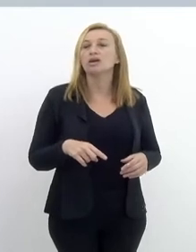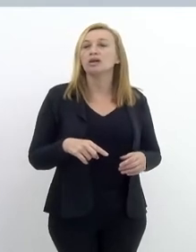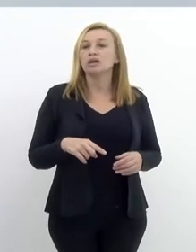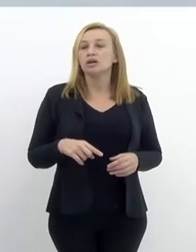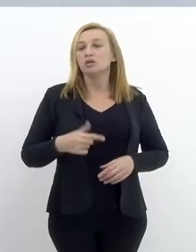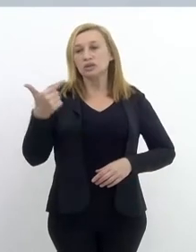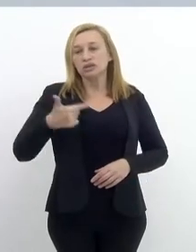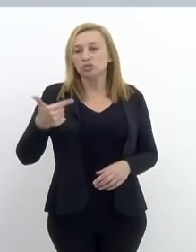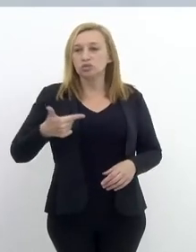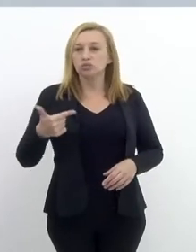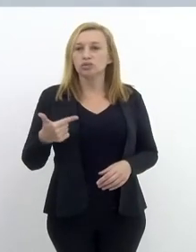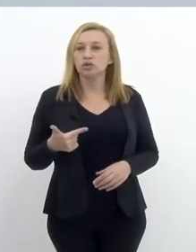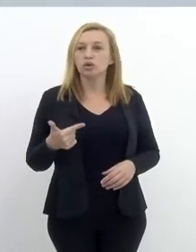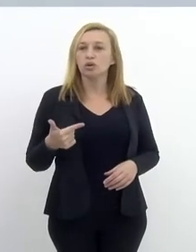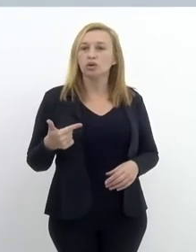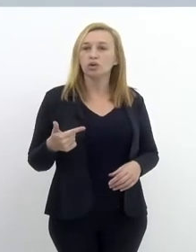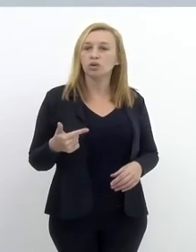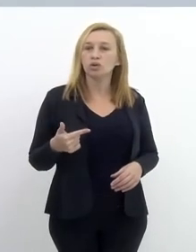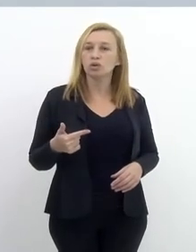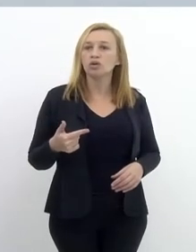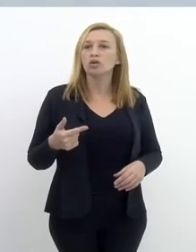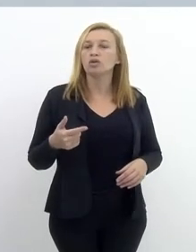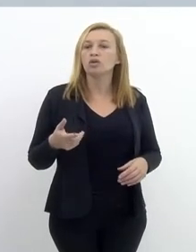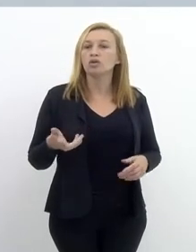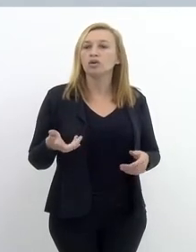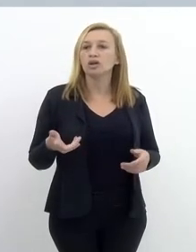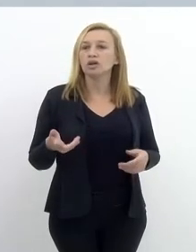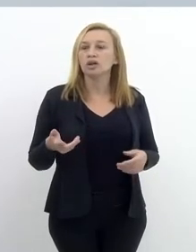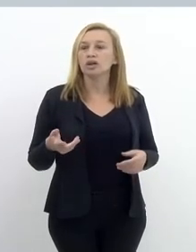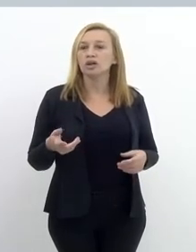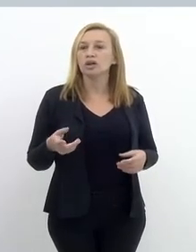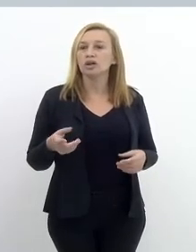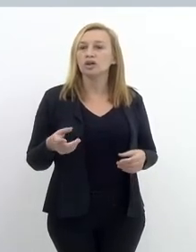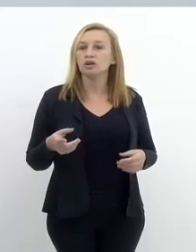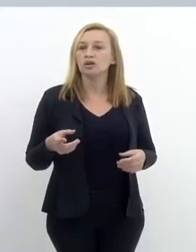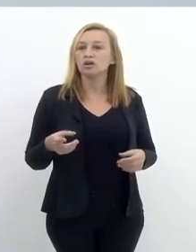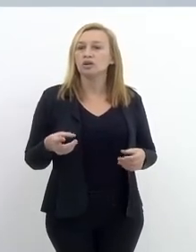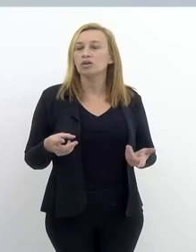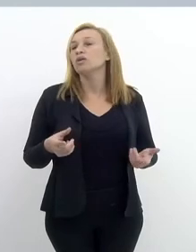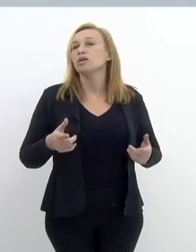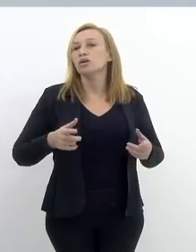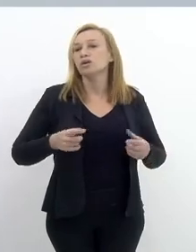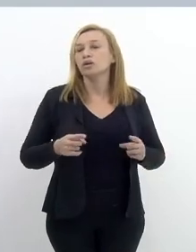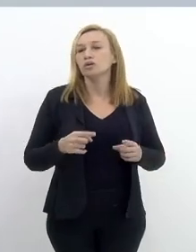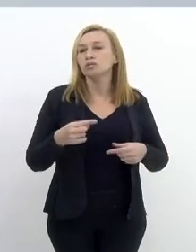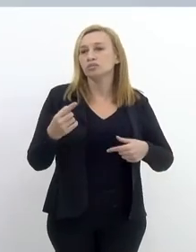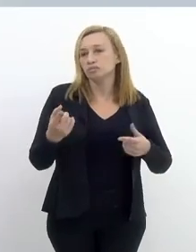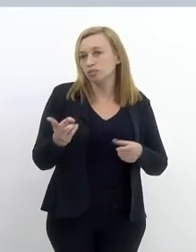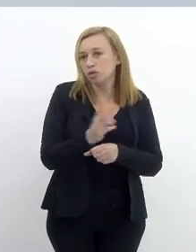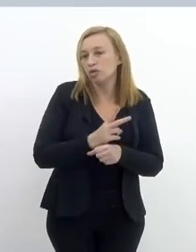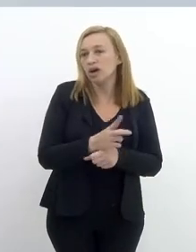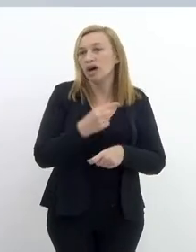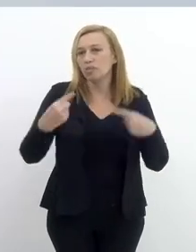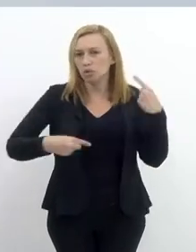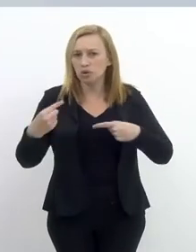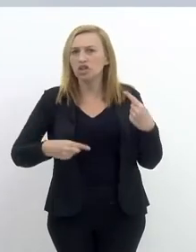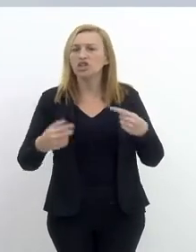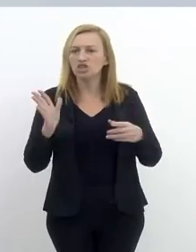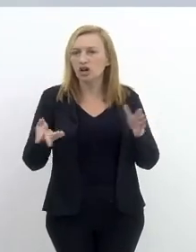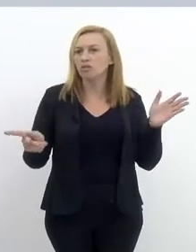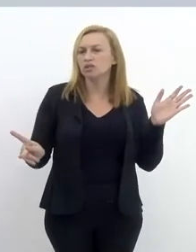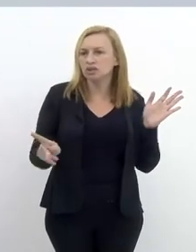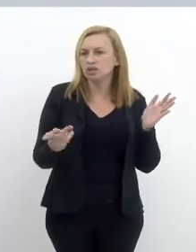passo é esse. O segundo passo é realmente recorrer aos órgãos que existem no sentido da política que já está